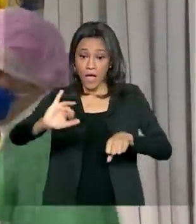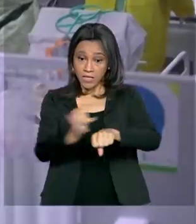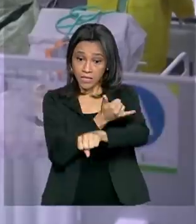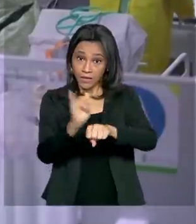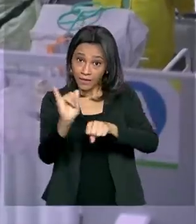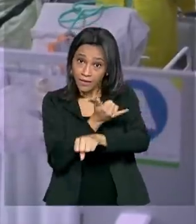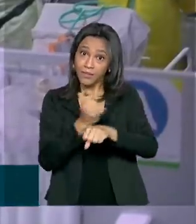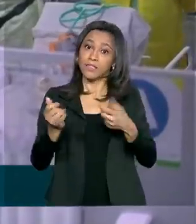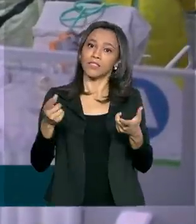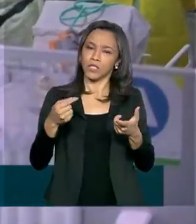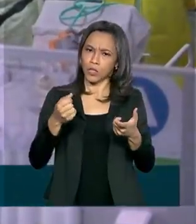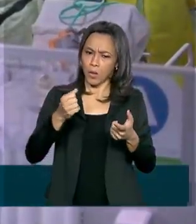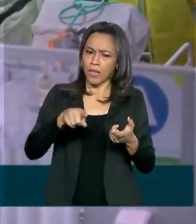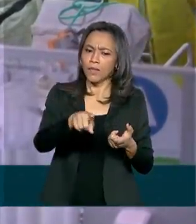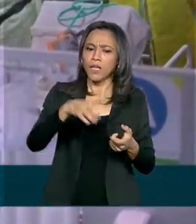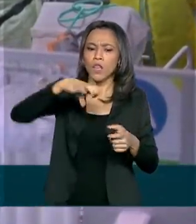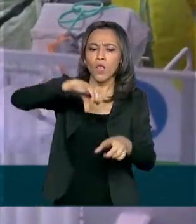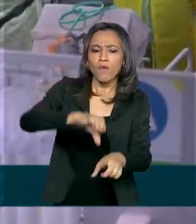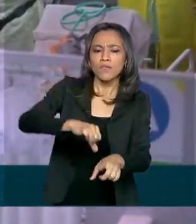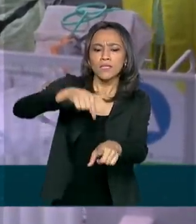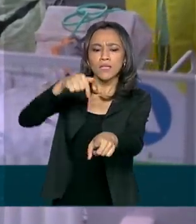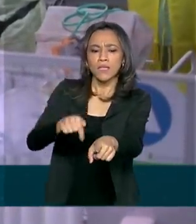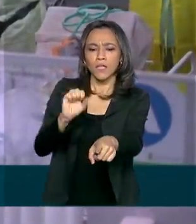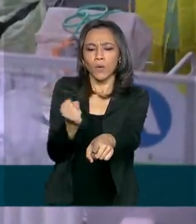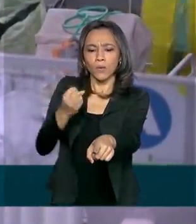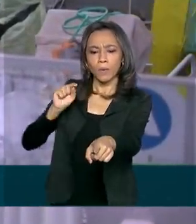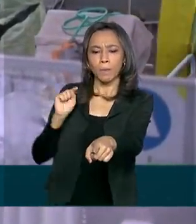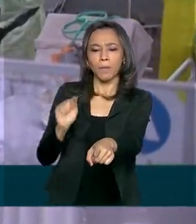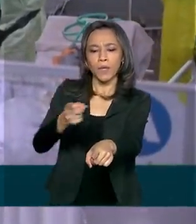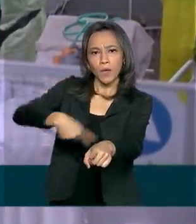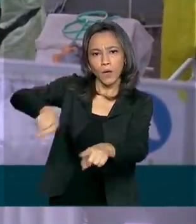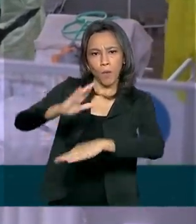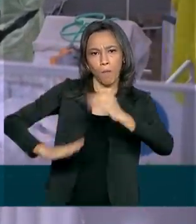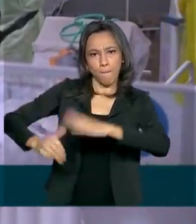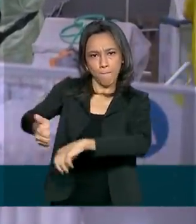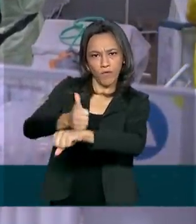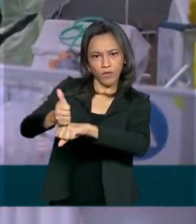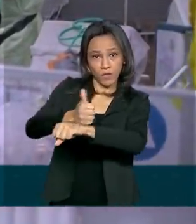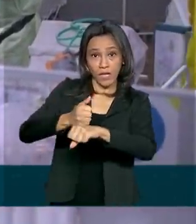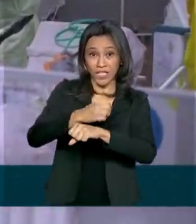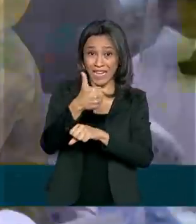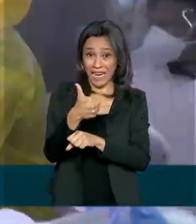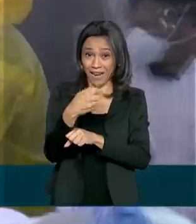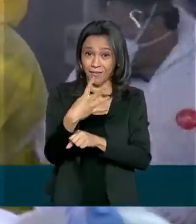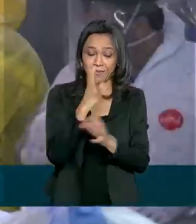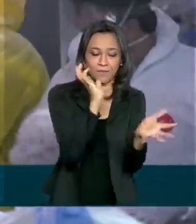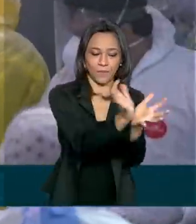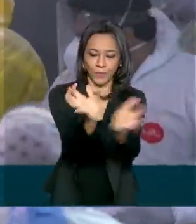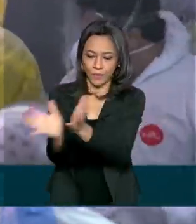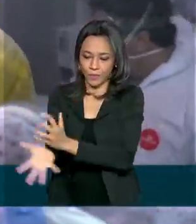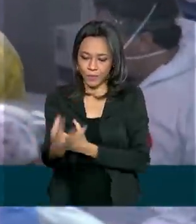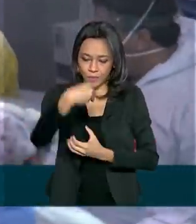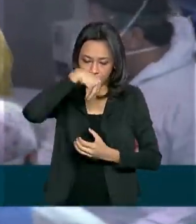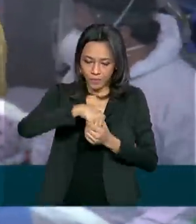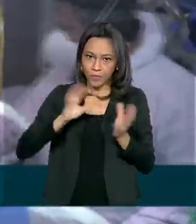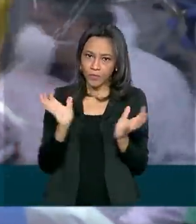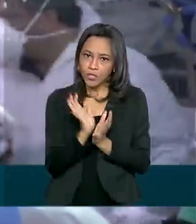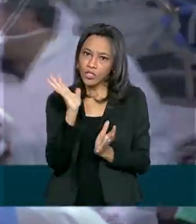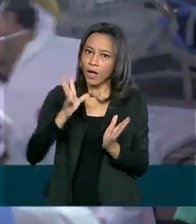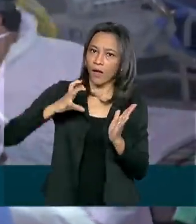Conta Comigo tem 978 mil profissionais de 14 categorias da saúde cadastrados. Desses,